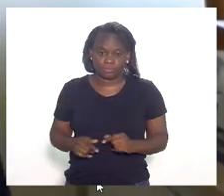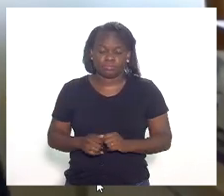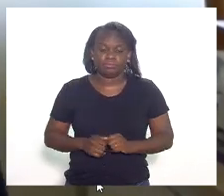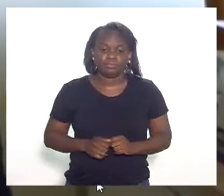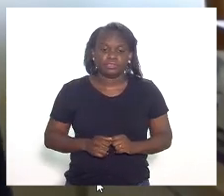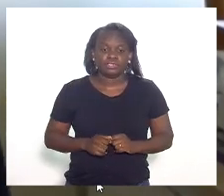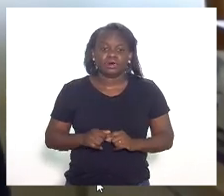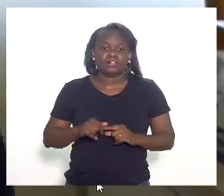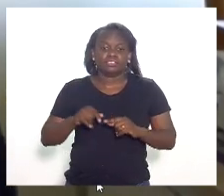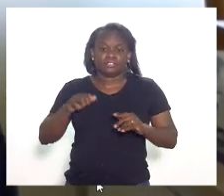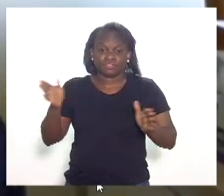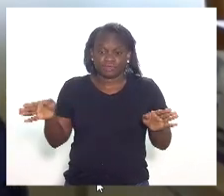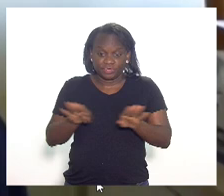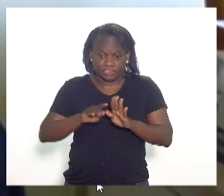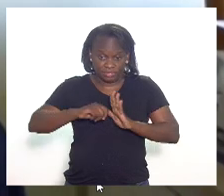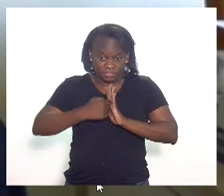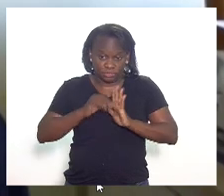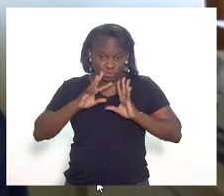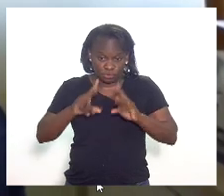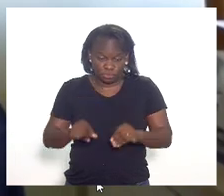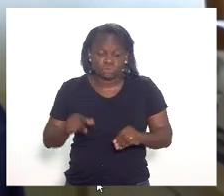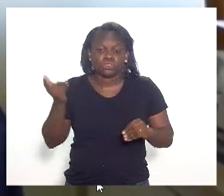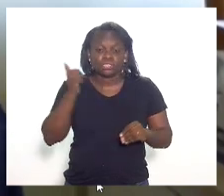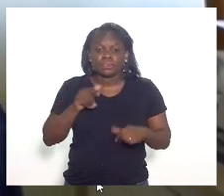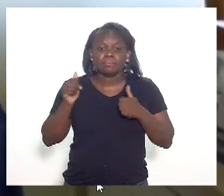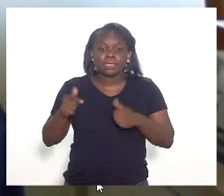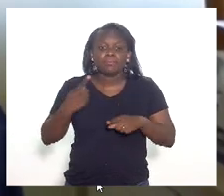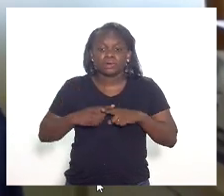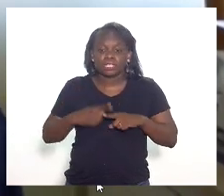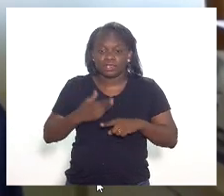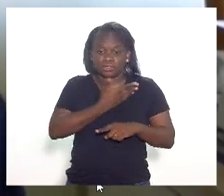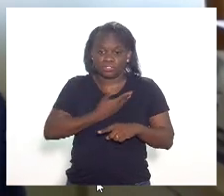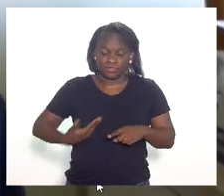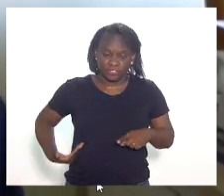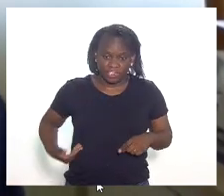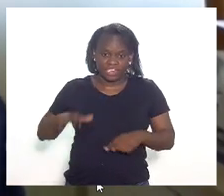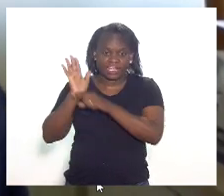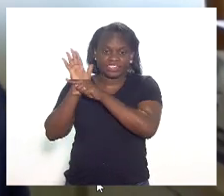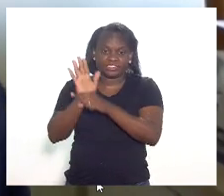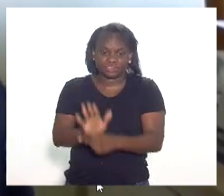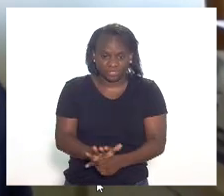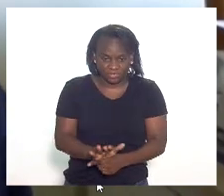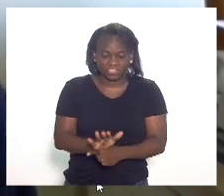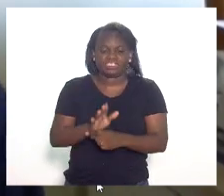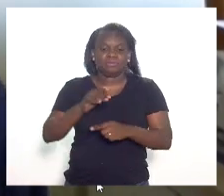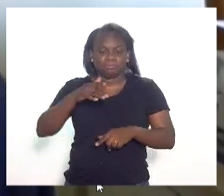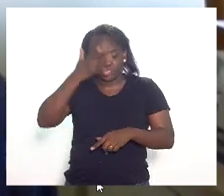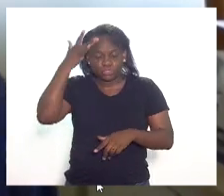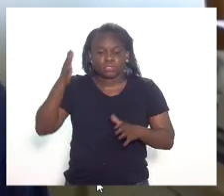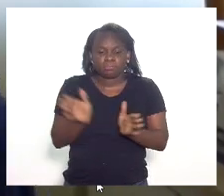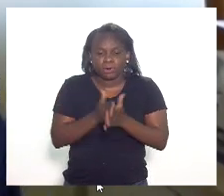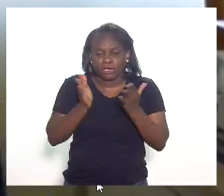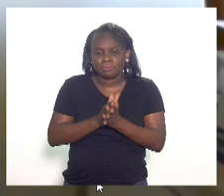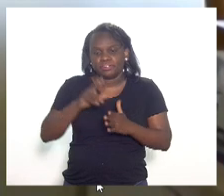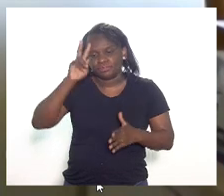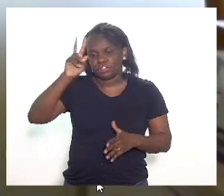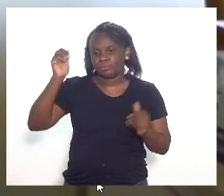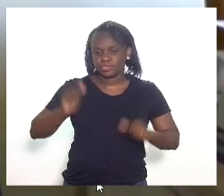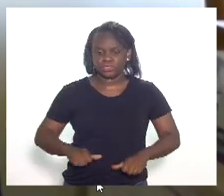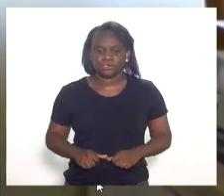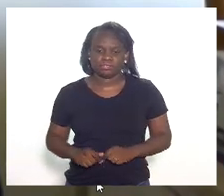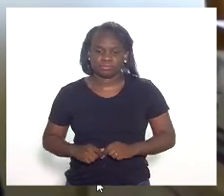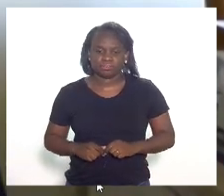Lockdown só funciona quando o governo entra para ajudar os mais necessitados,